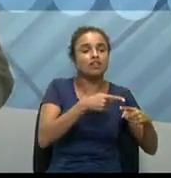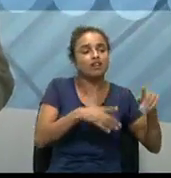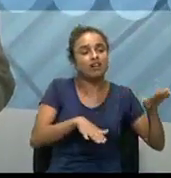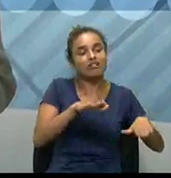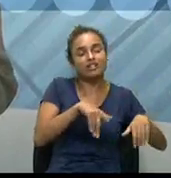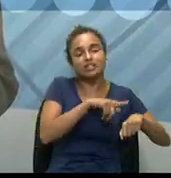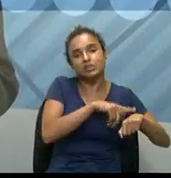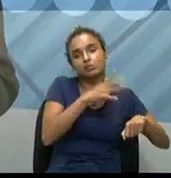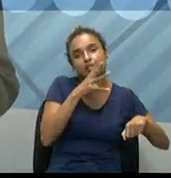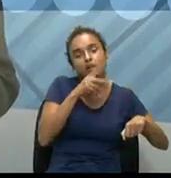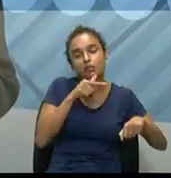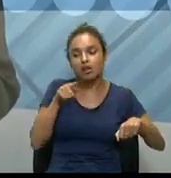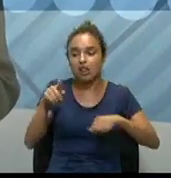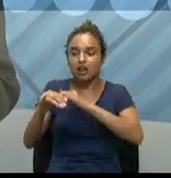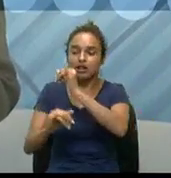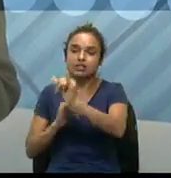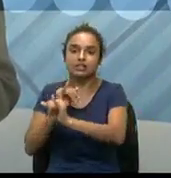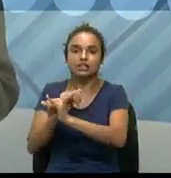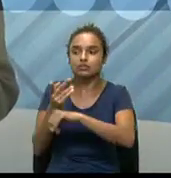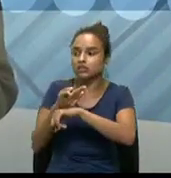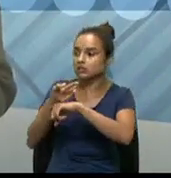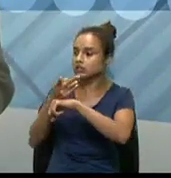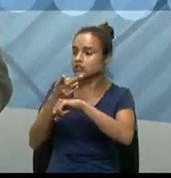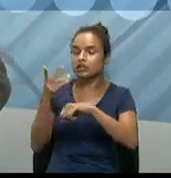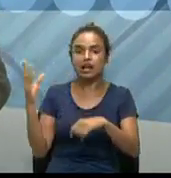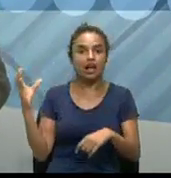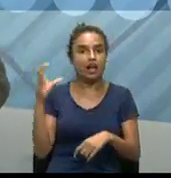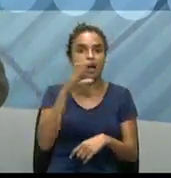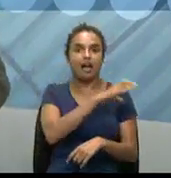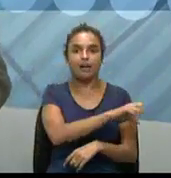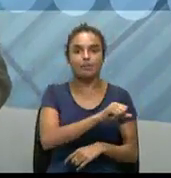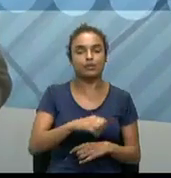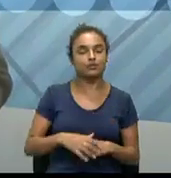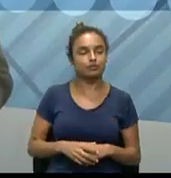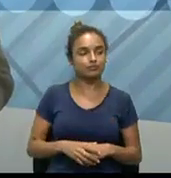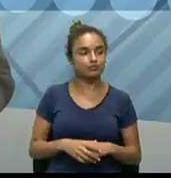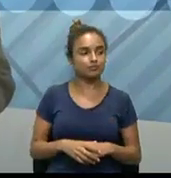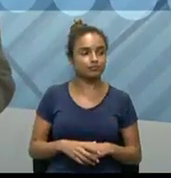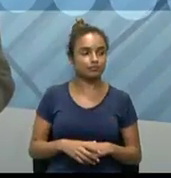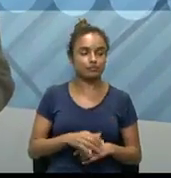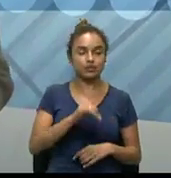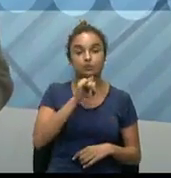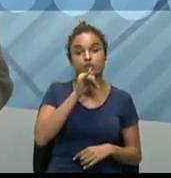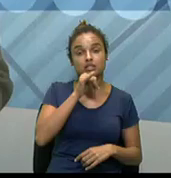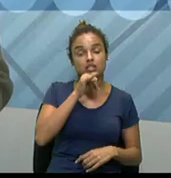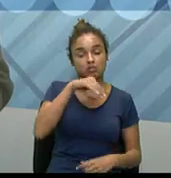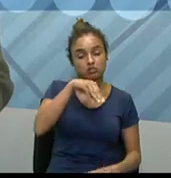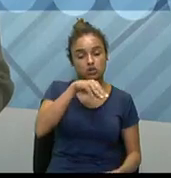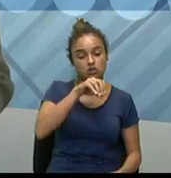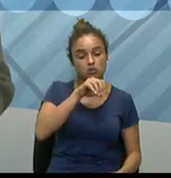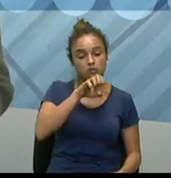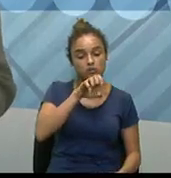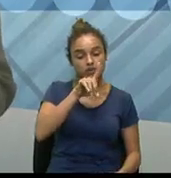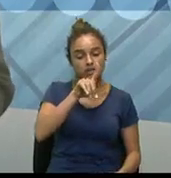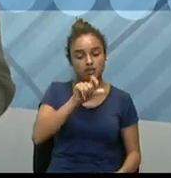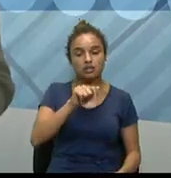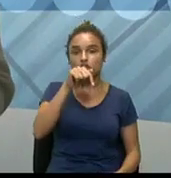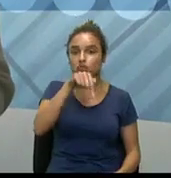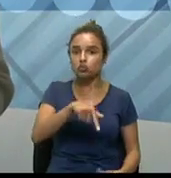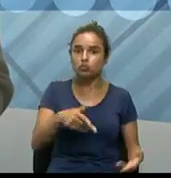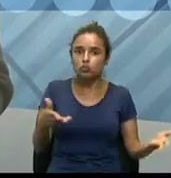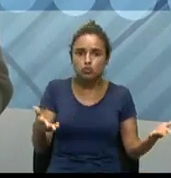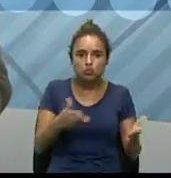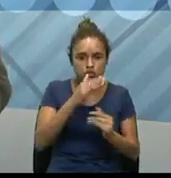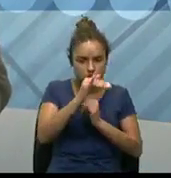que nós vamos falar hoje, né? Então, a gente pode falar que é uma moeda totalmente digital. O que é totalmente